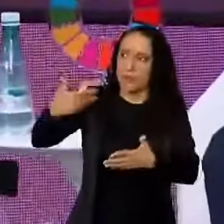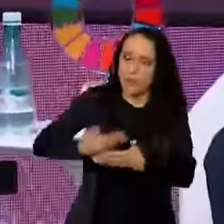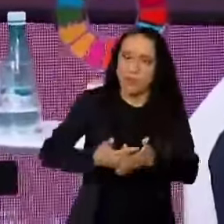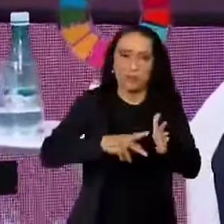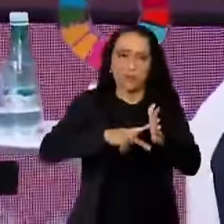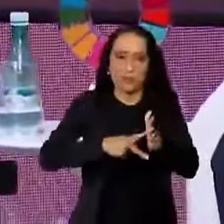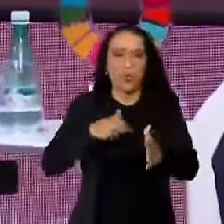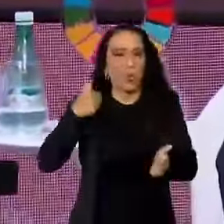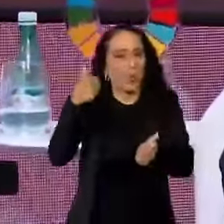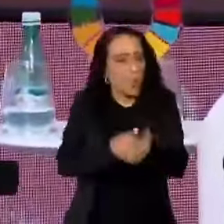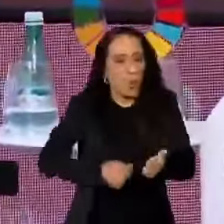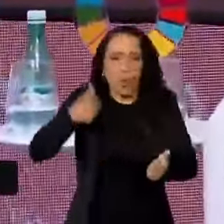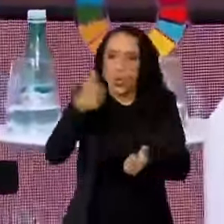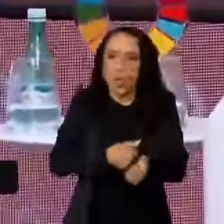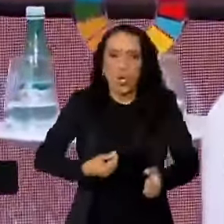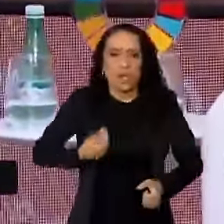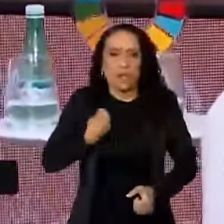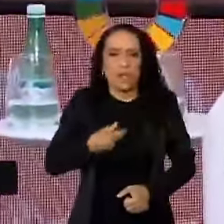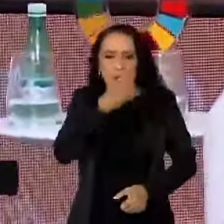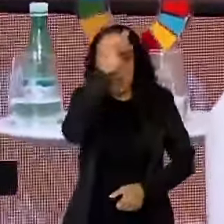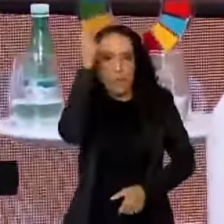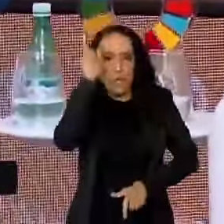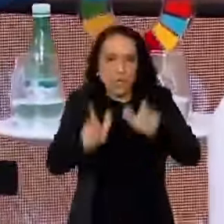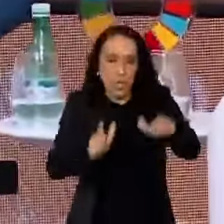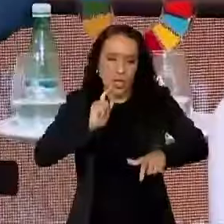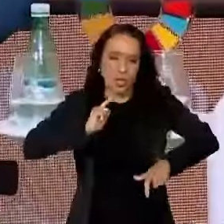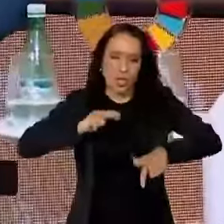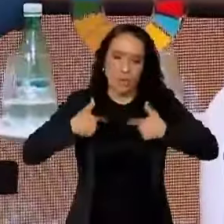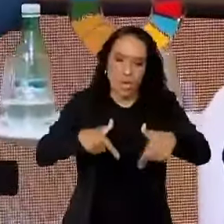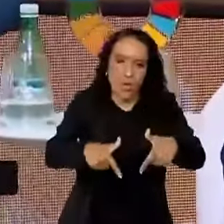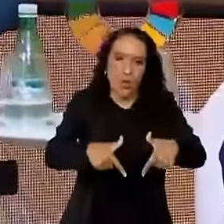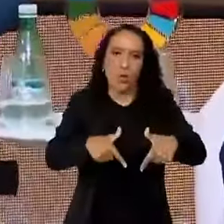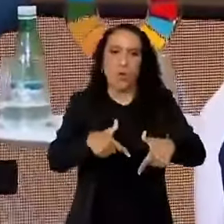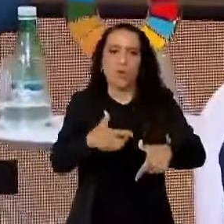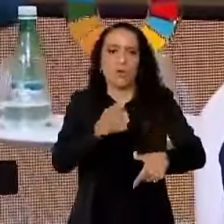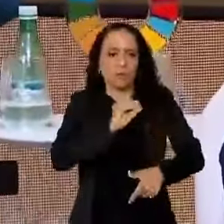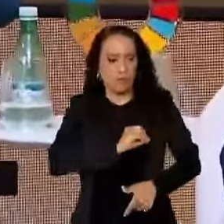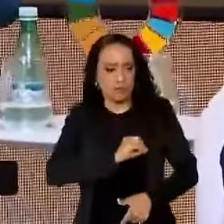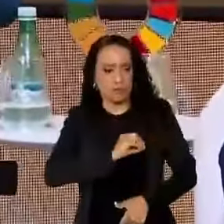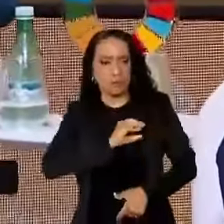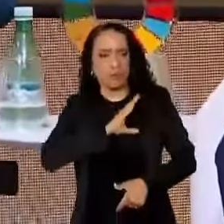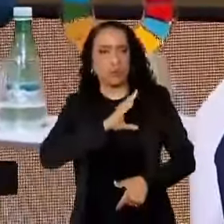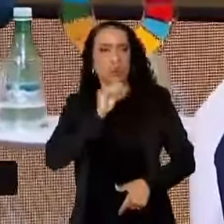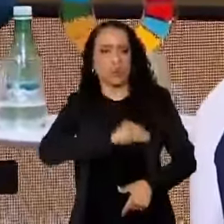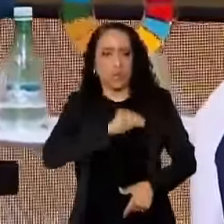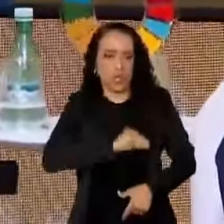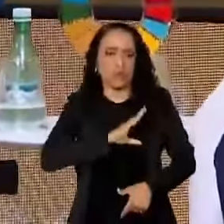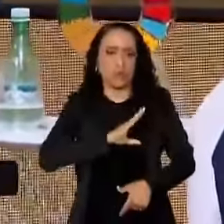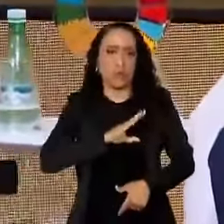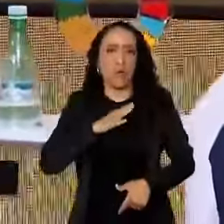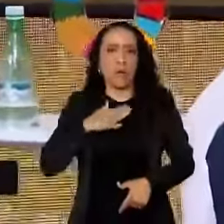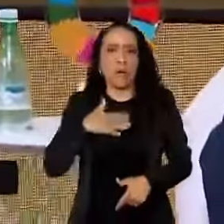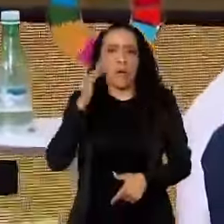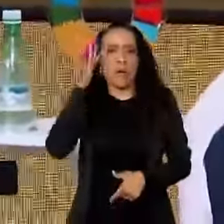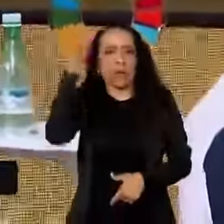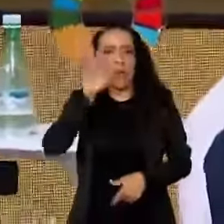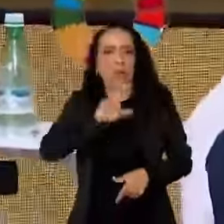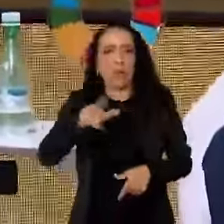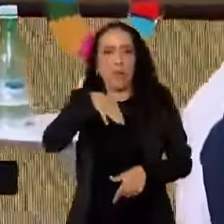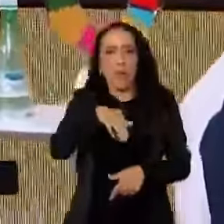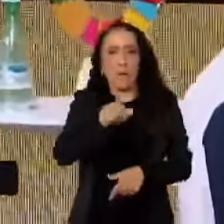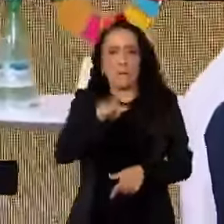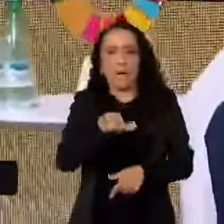Eu lutei a vida inteira para que o trabalhador ganhasse aumento de salário. E a minha tese não era marxista.